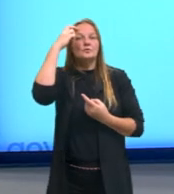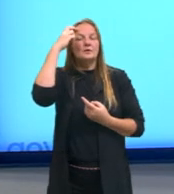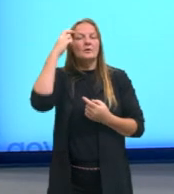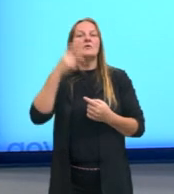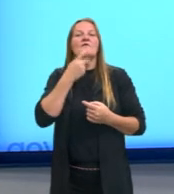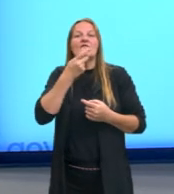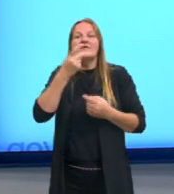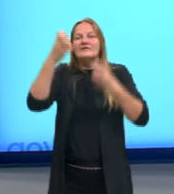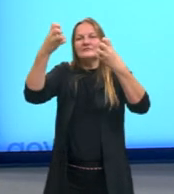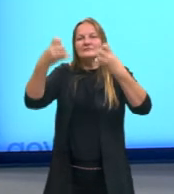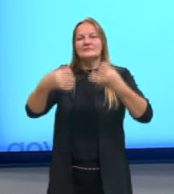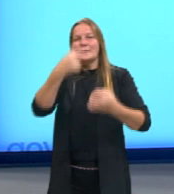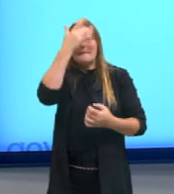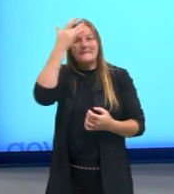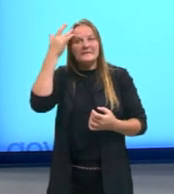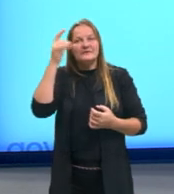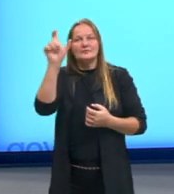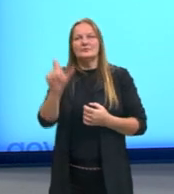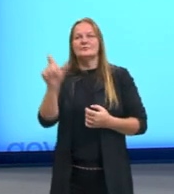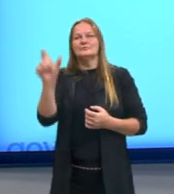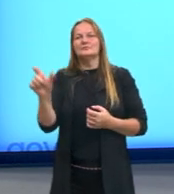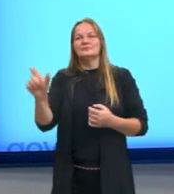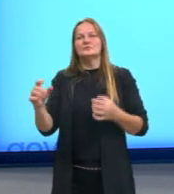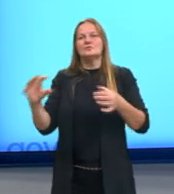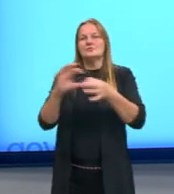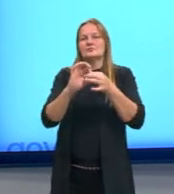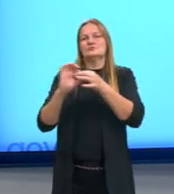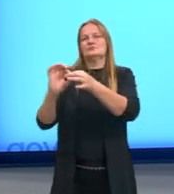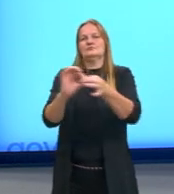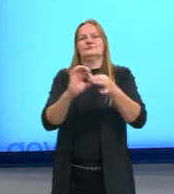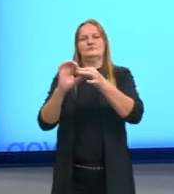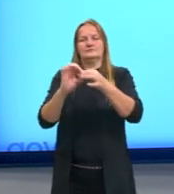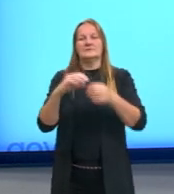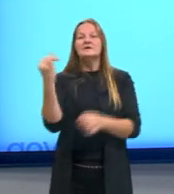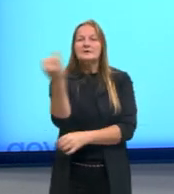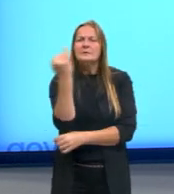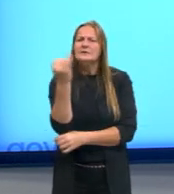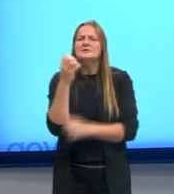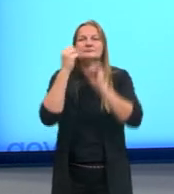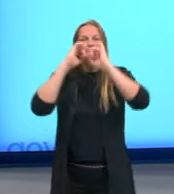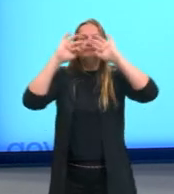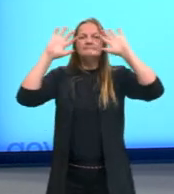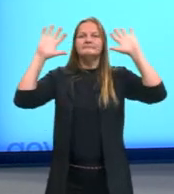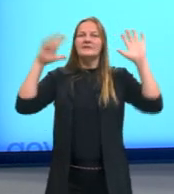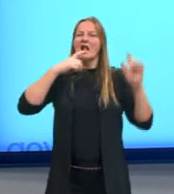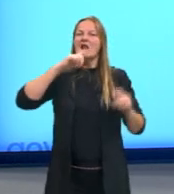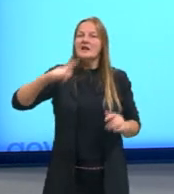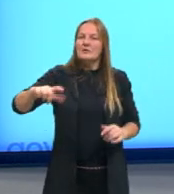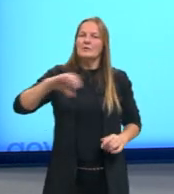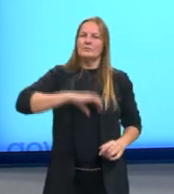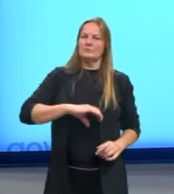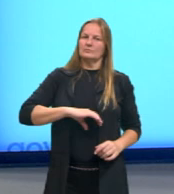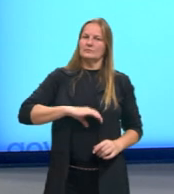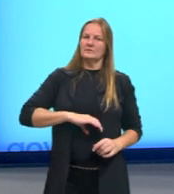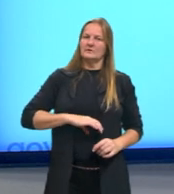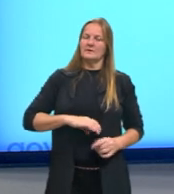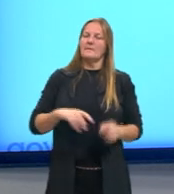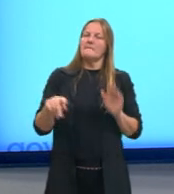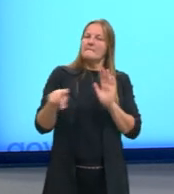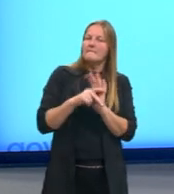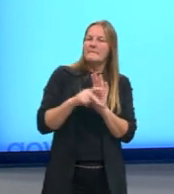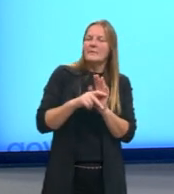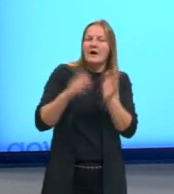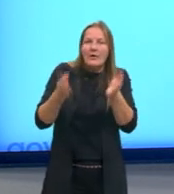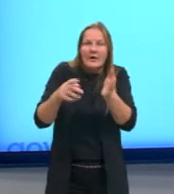falantes dessa língua estariam, então, integrados. Então, é importante a gente compreender a língua portuguesa, que é o que a gente está